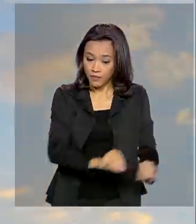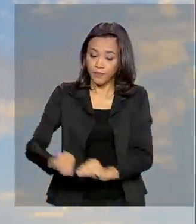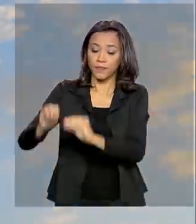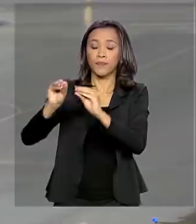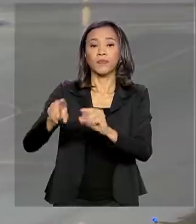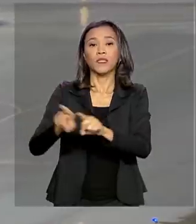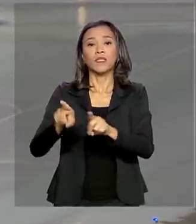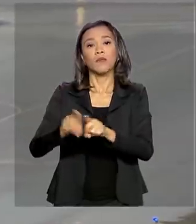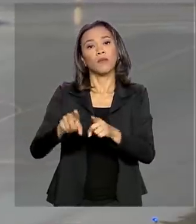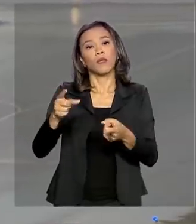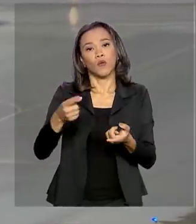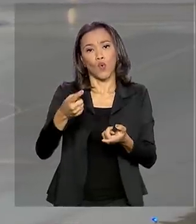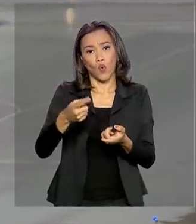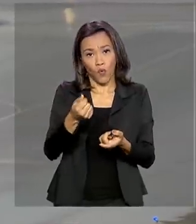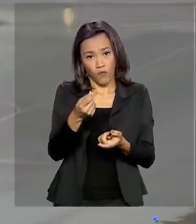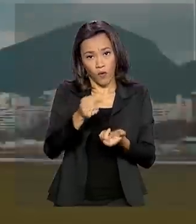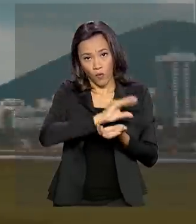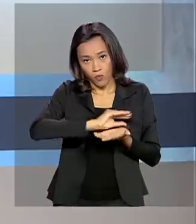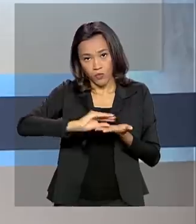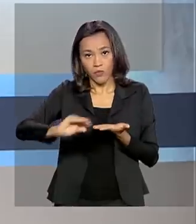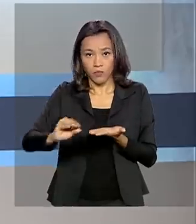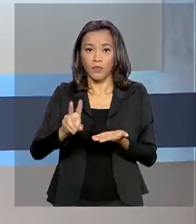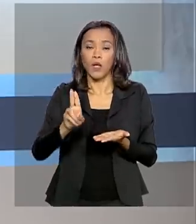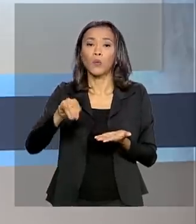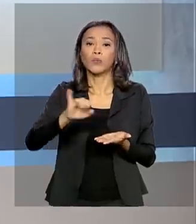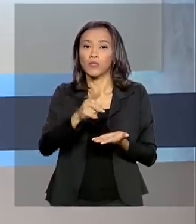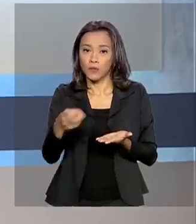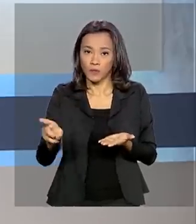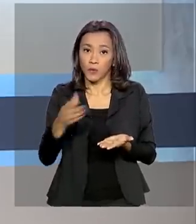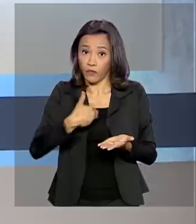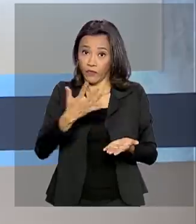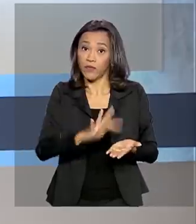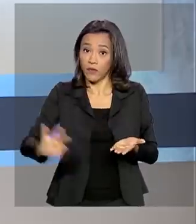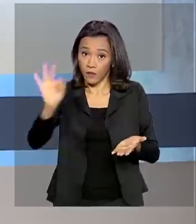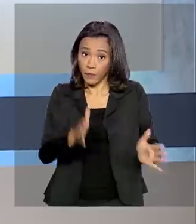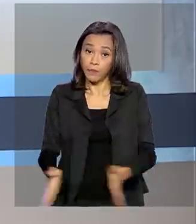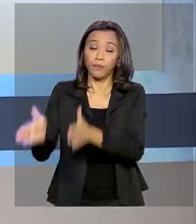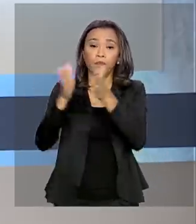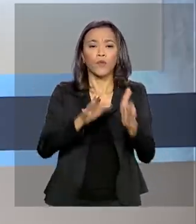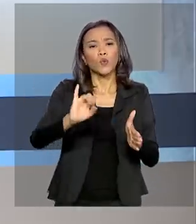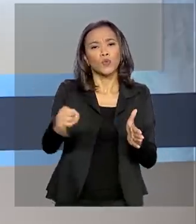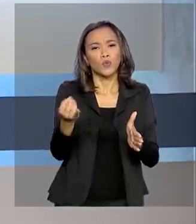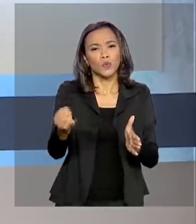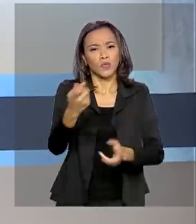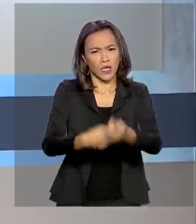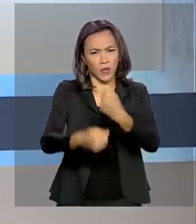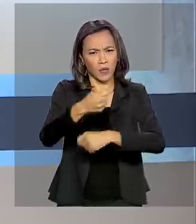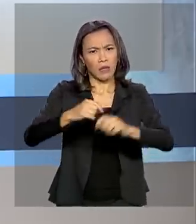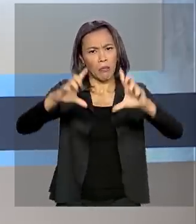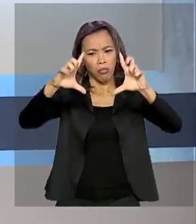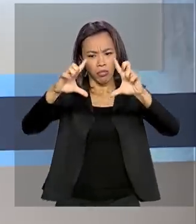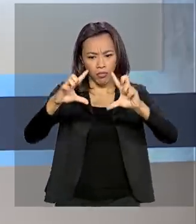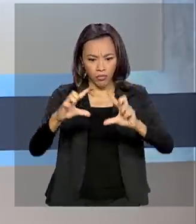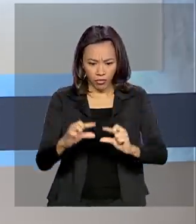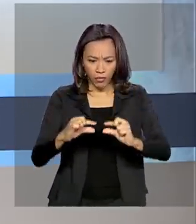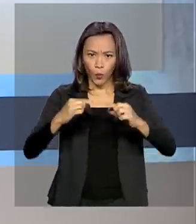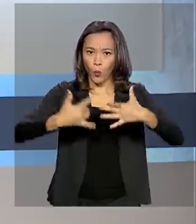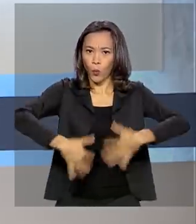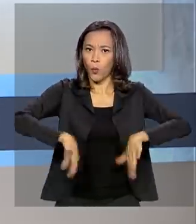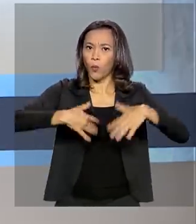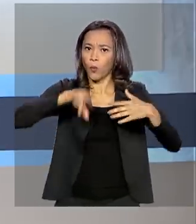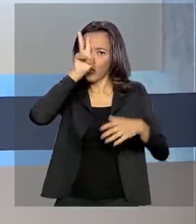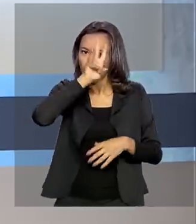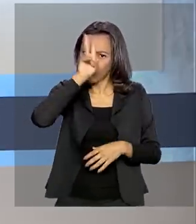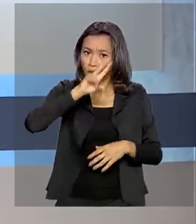administração dos aeroportos concedidos. E os juros básicos da economia chegam ao menor patamar da história. A